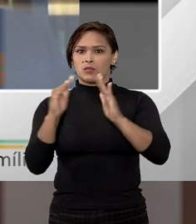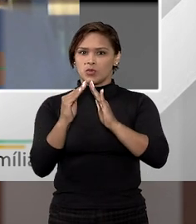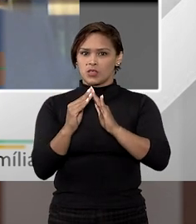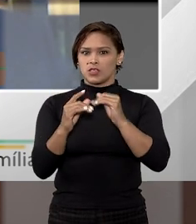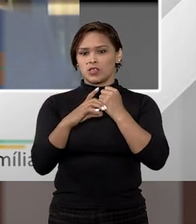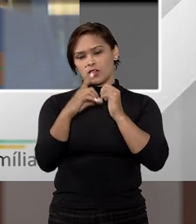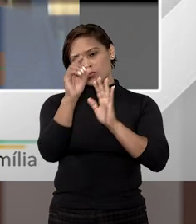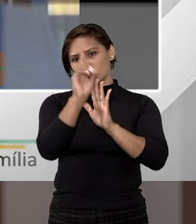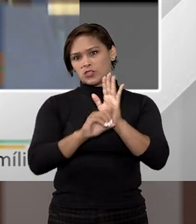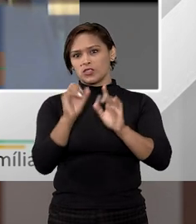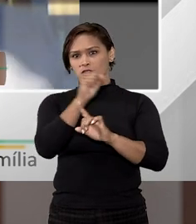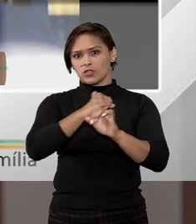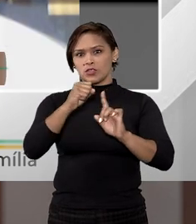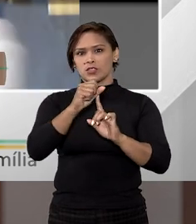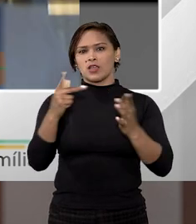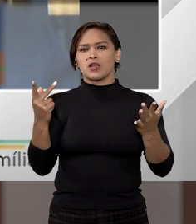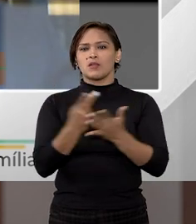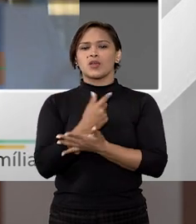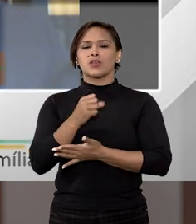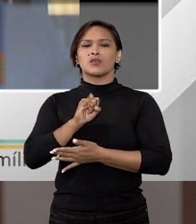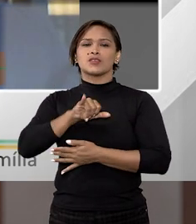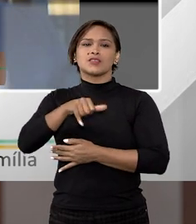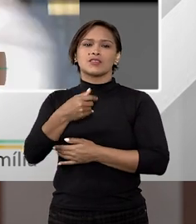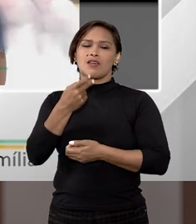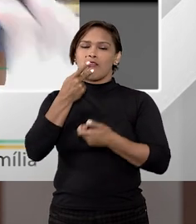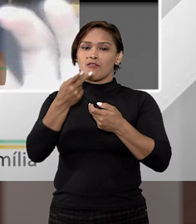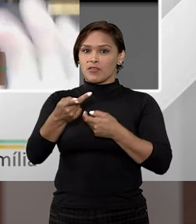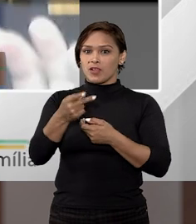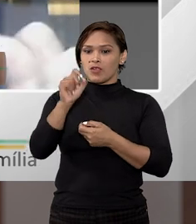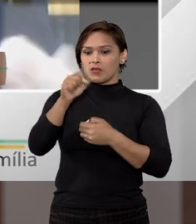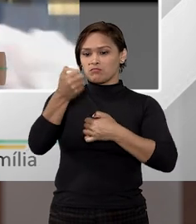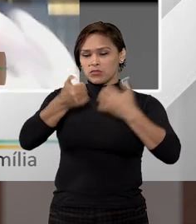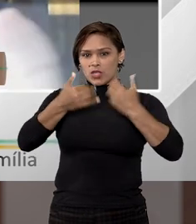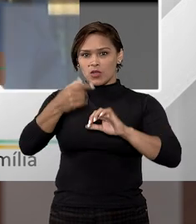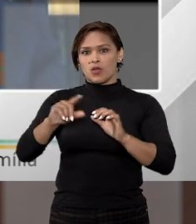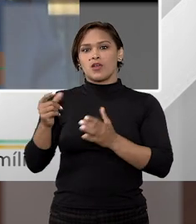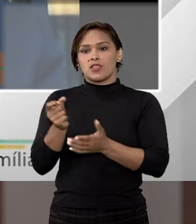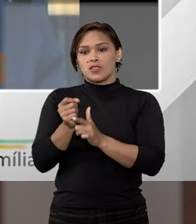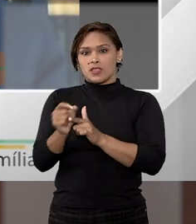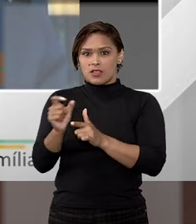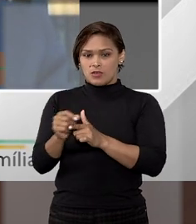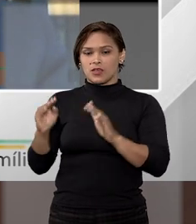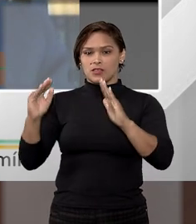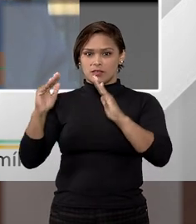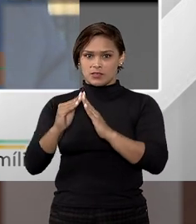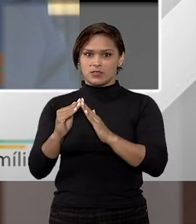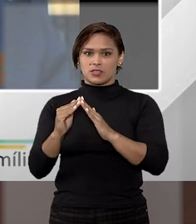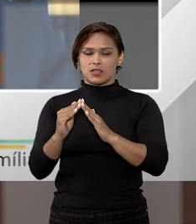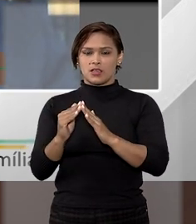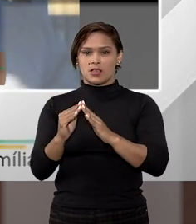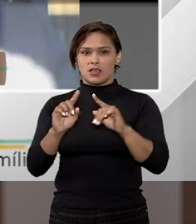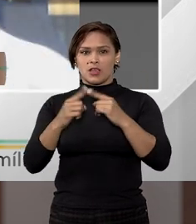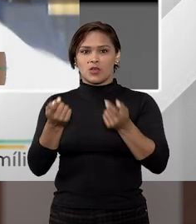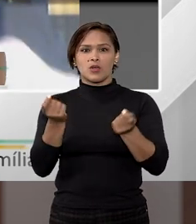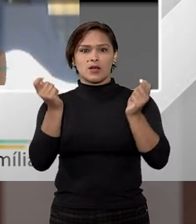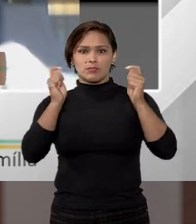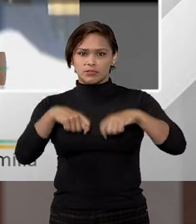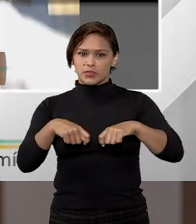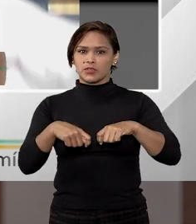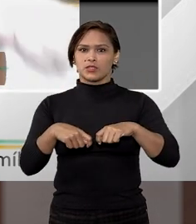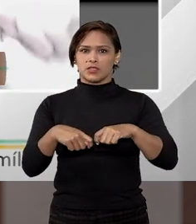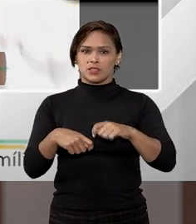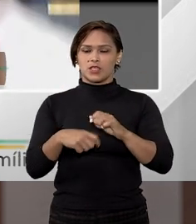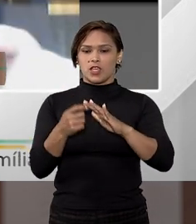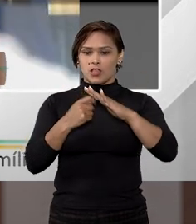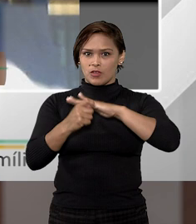moradia como um direito social. Só que aí, o que o STF falou? O STF falou o seguinte, na locação residencial, quando eu permito